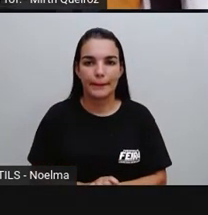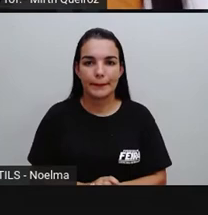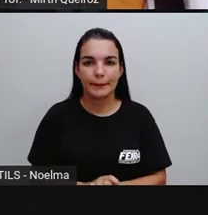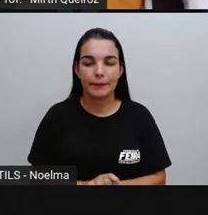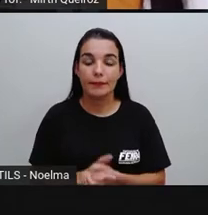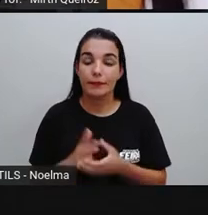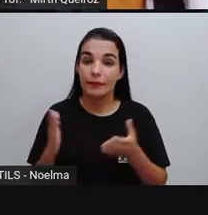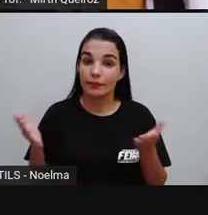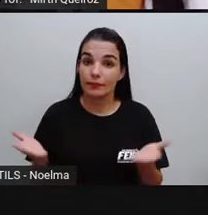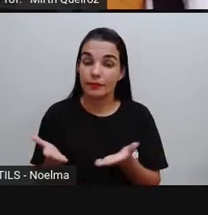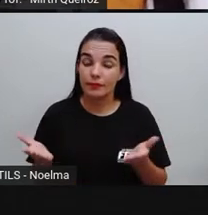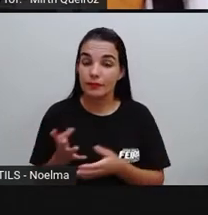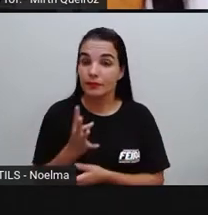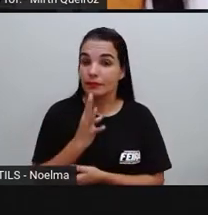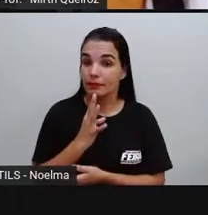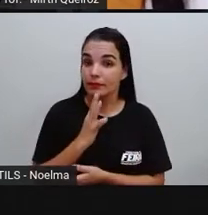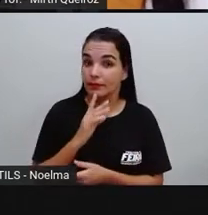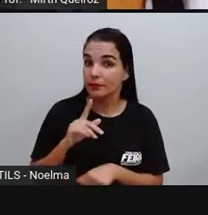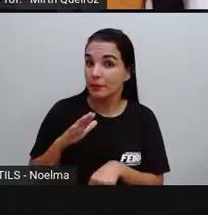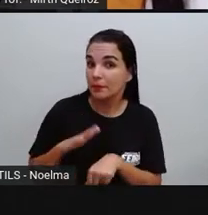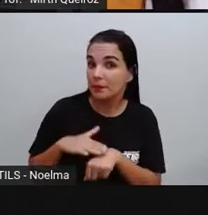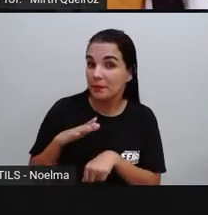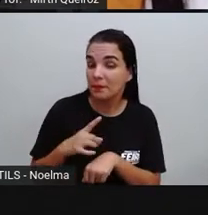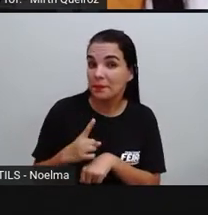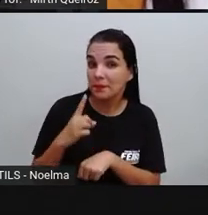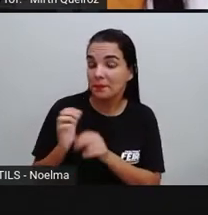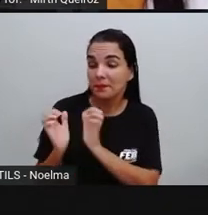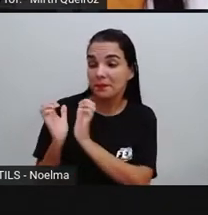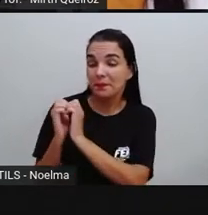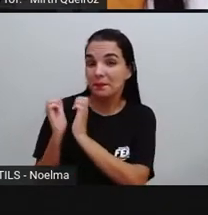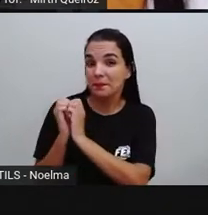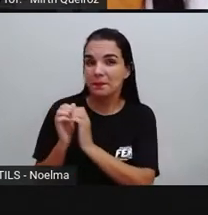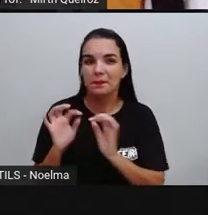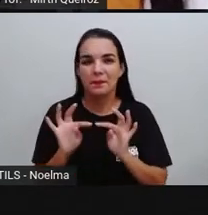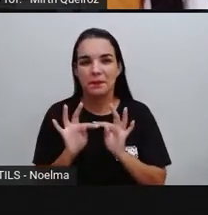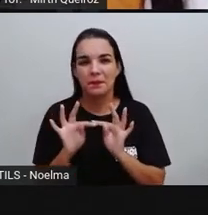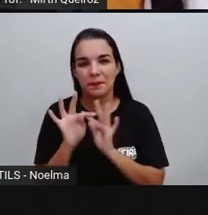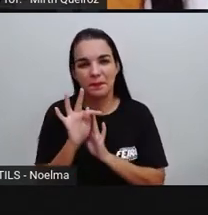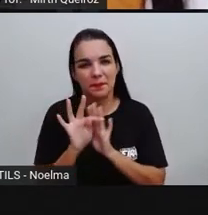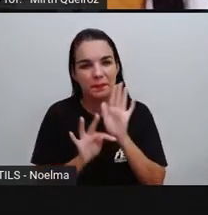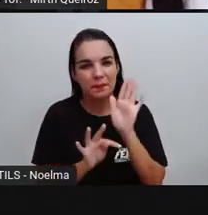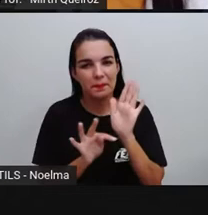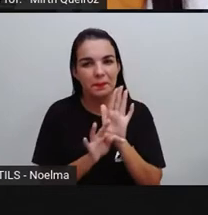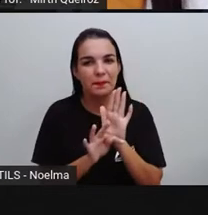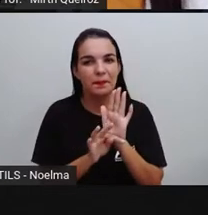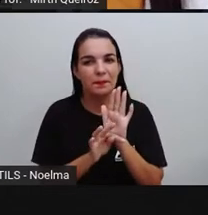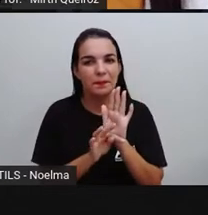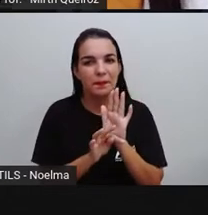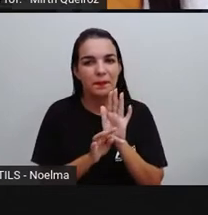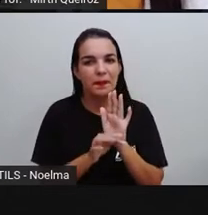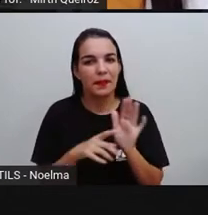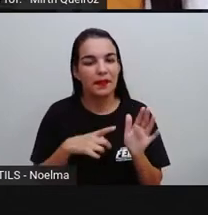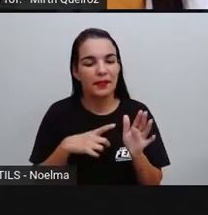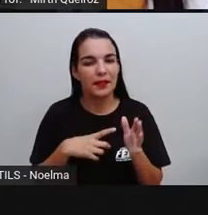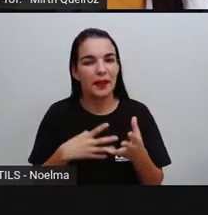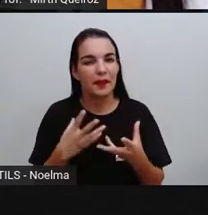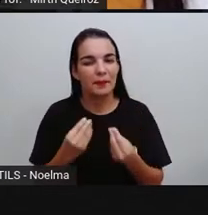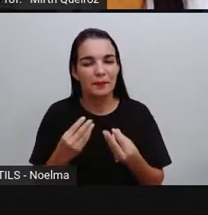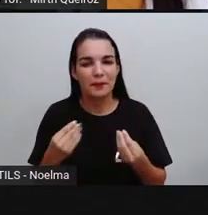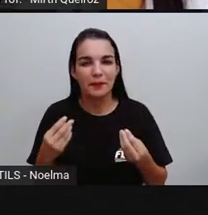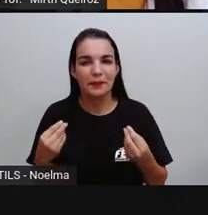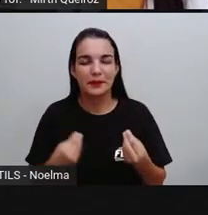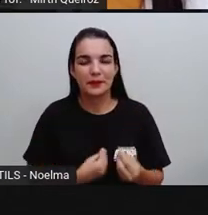Estamos conhecendo mais um gênero textual. Dessa vez, se trata de um bastante presente no nosso